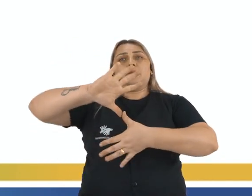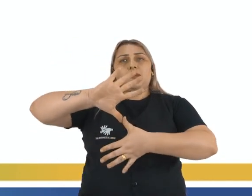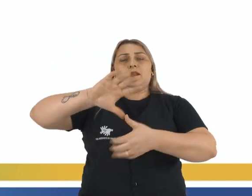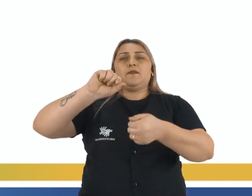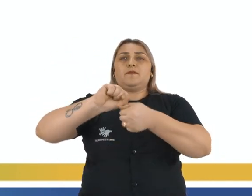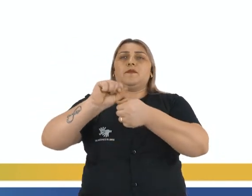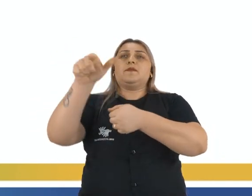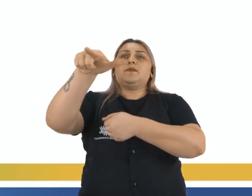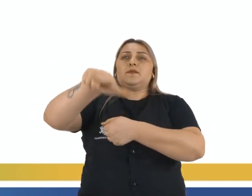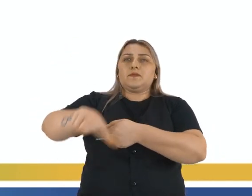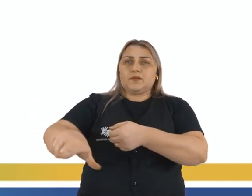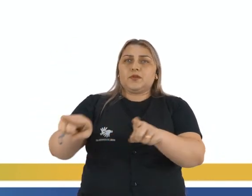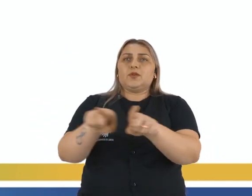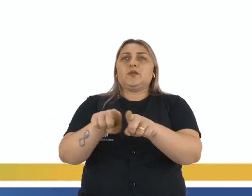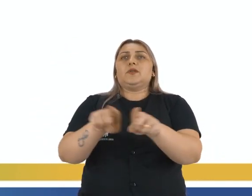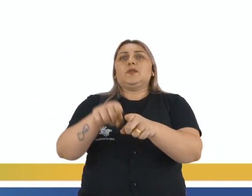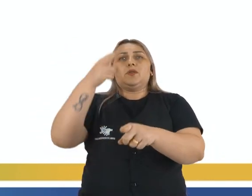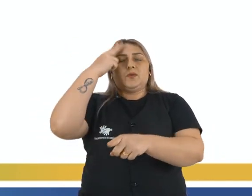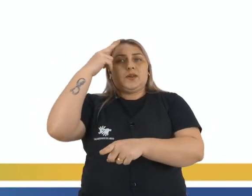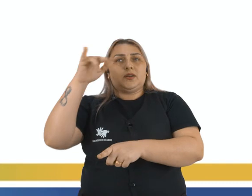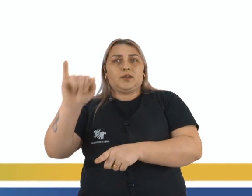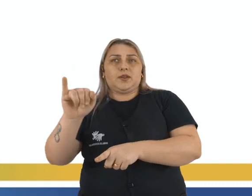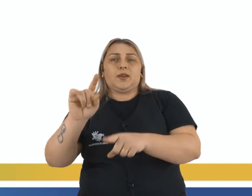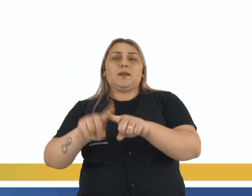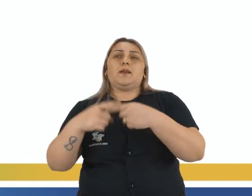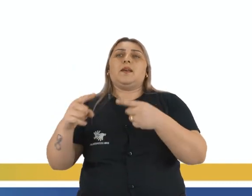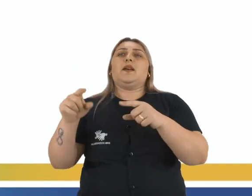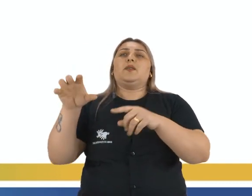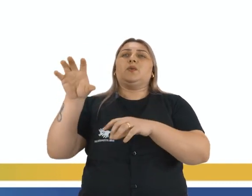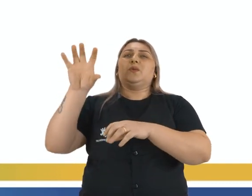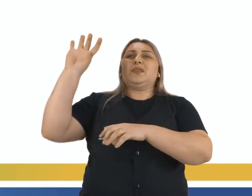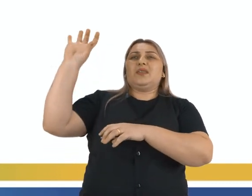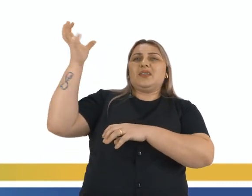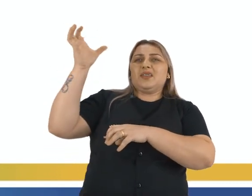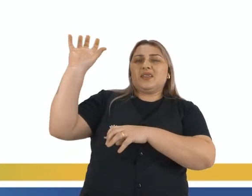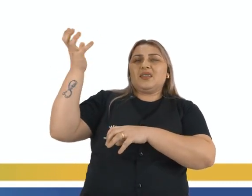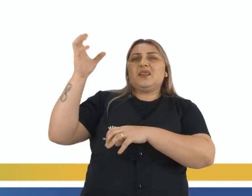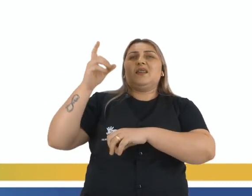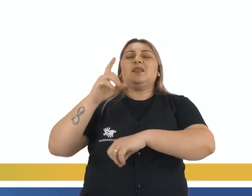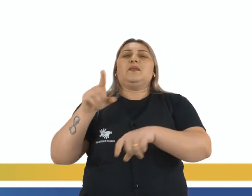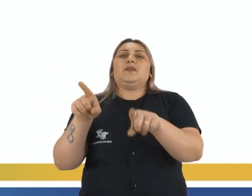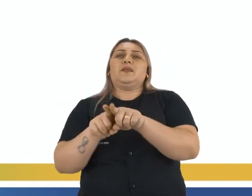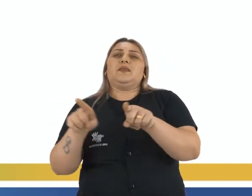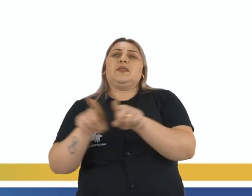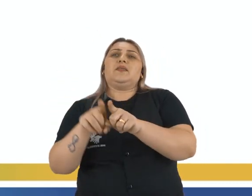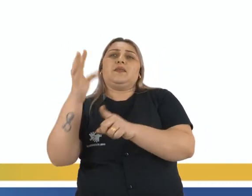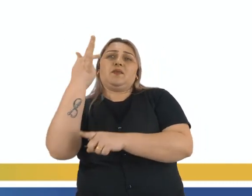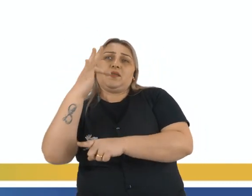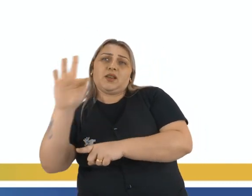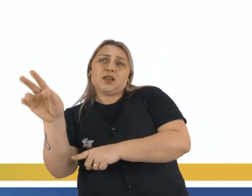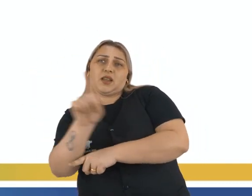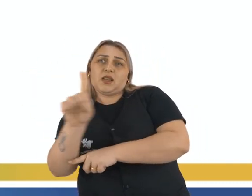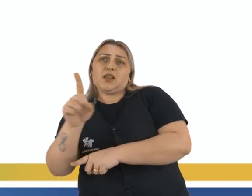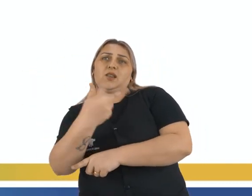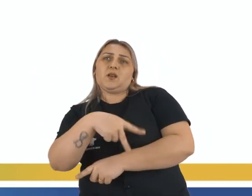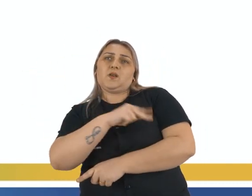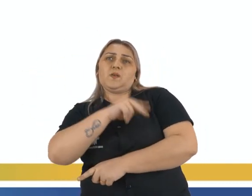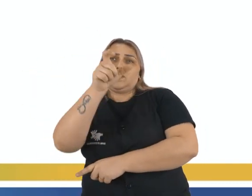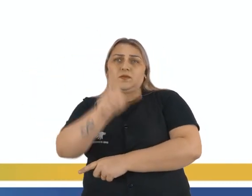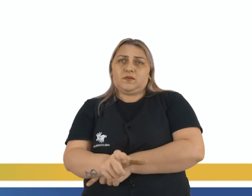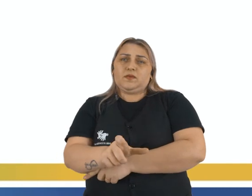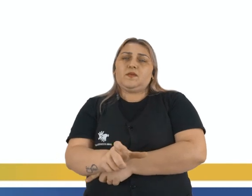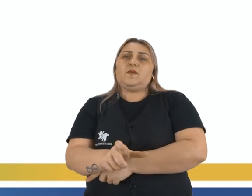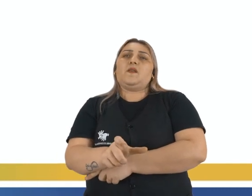vai se repetir no Haiti. Só que, devido à condição climática e devido ao fato de serem franceses e não os espanhóis, eles vão